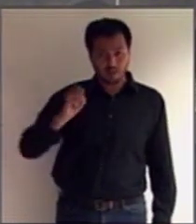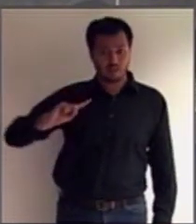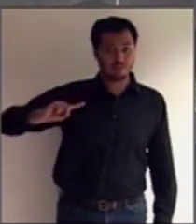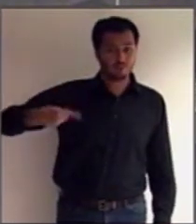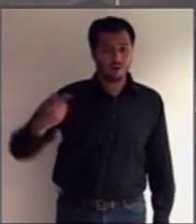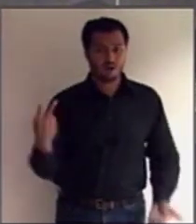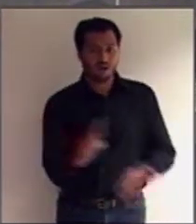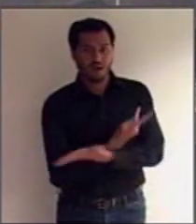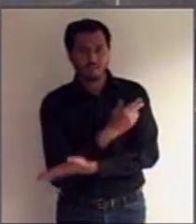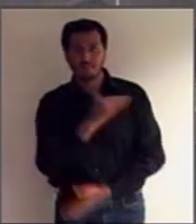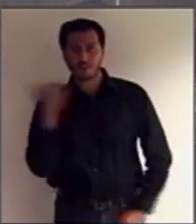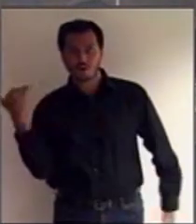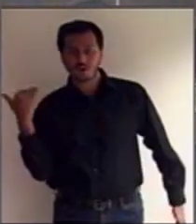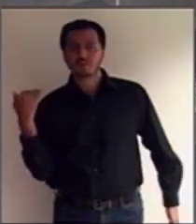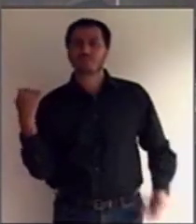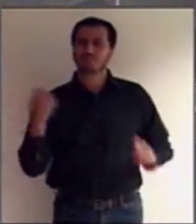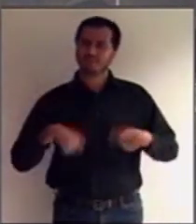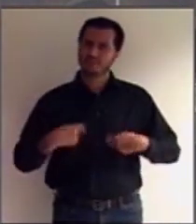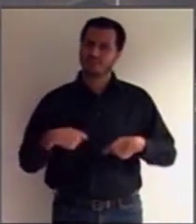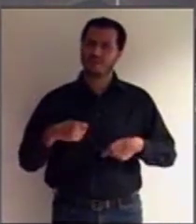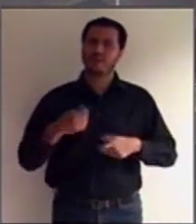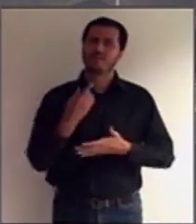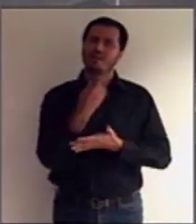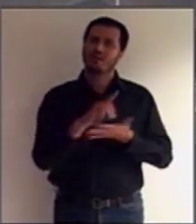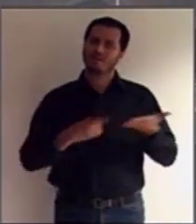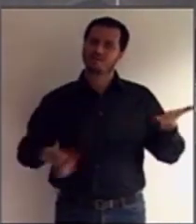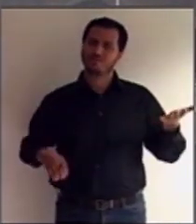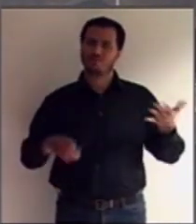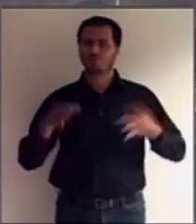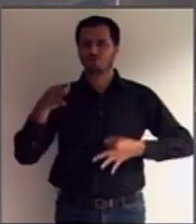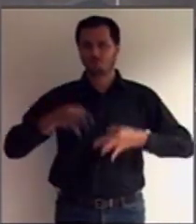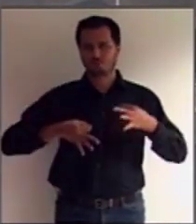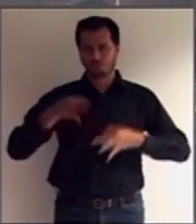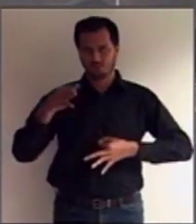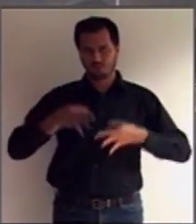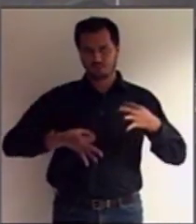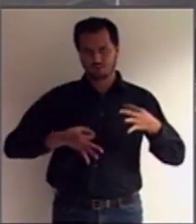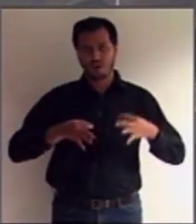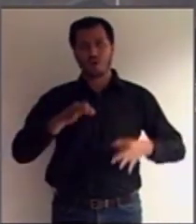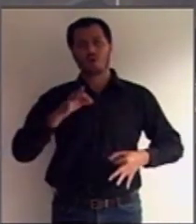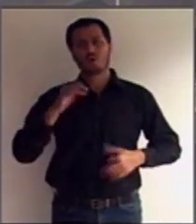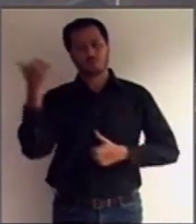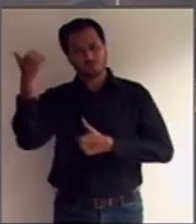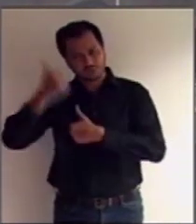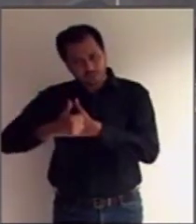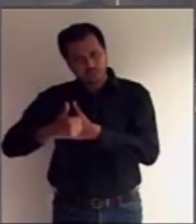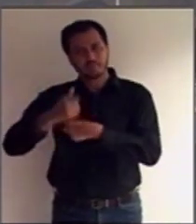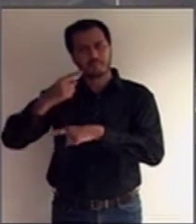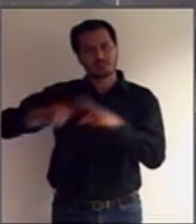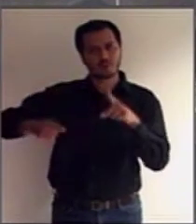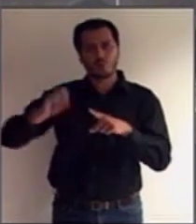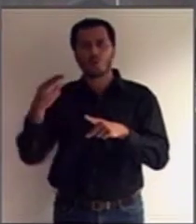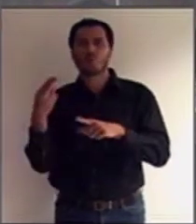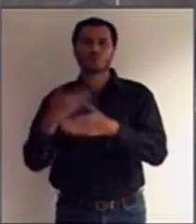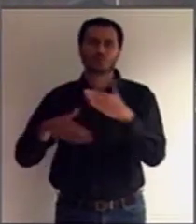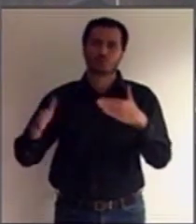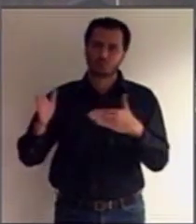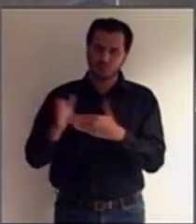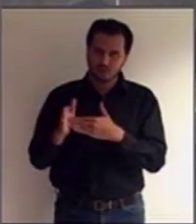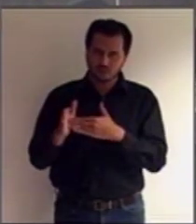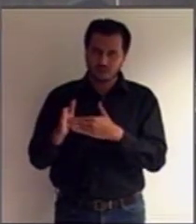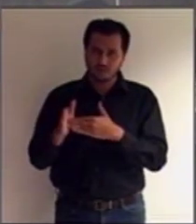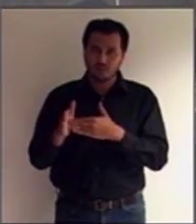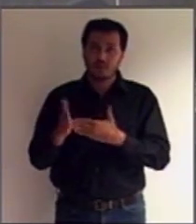declaração judicial de interdição, parcial ou total. Para a hipótese, importa